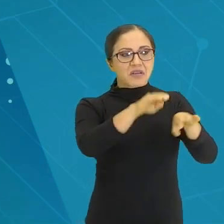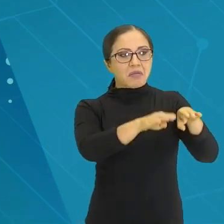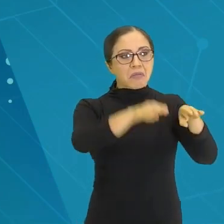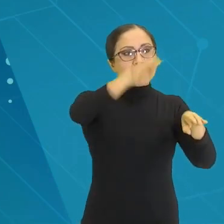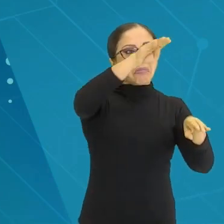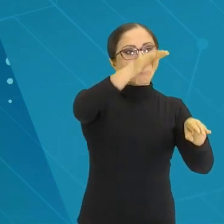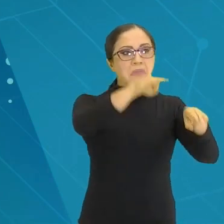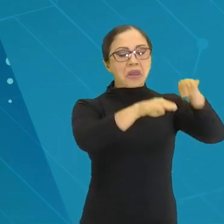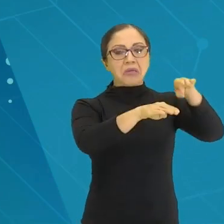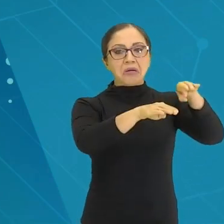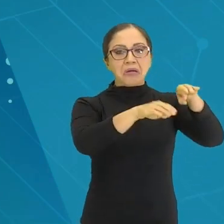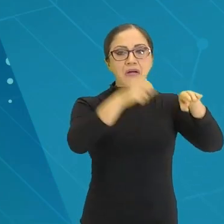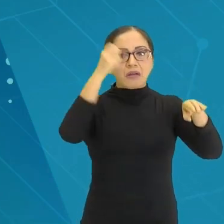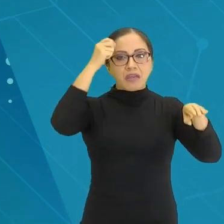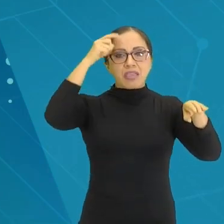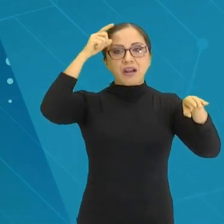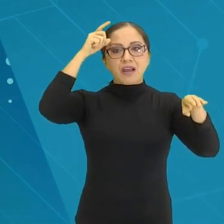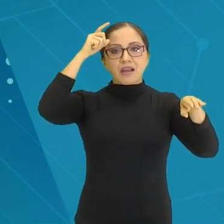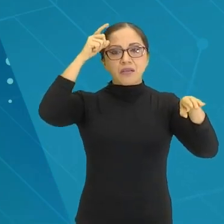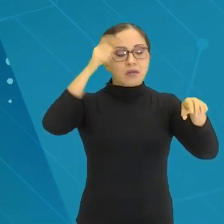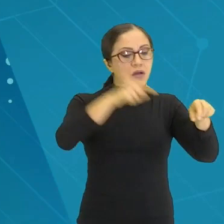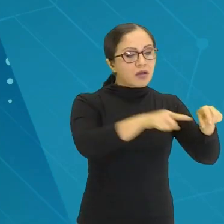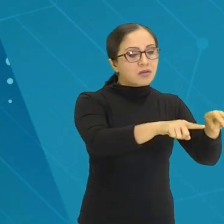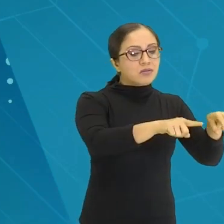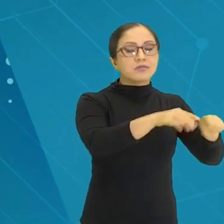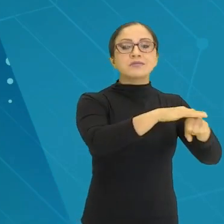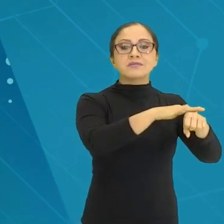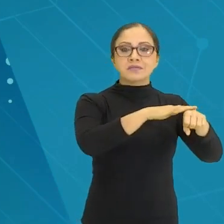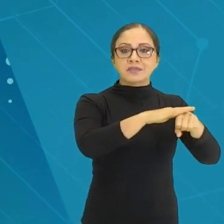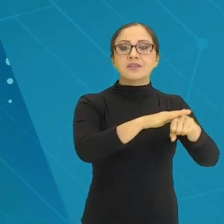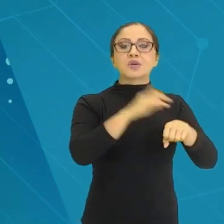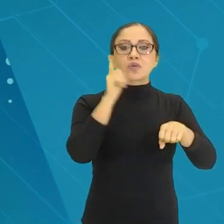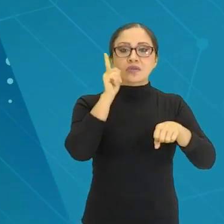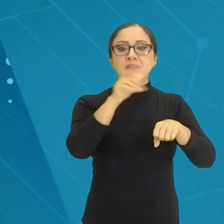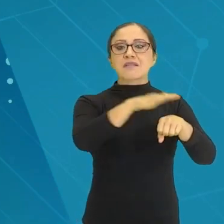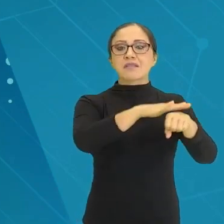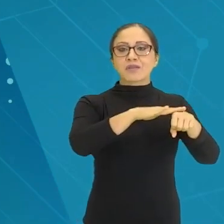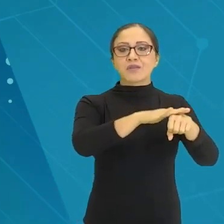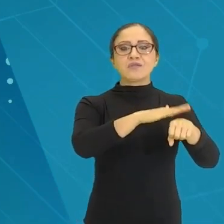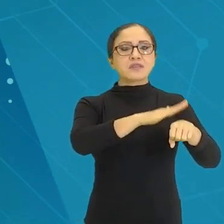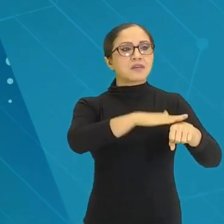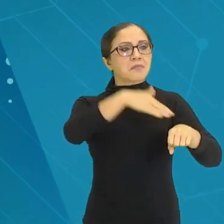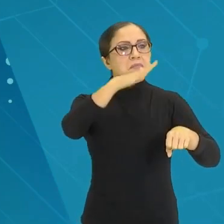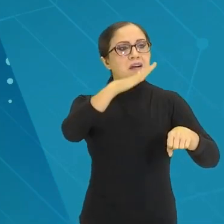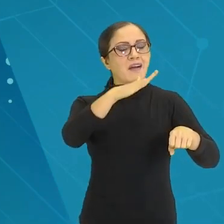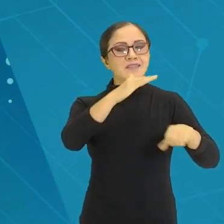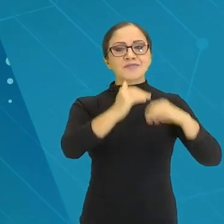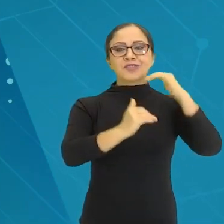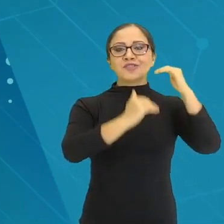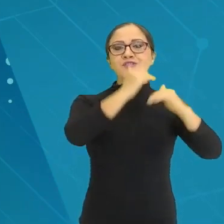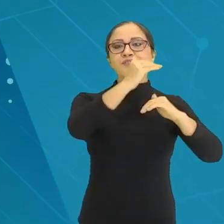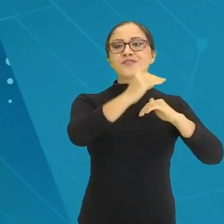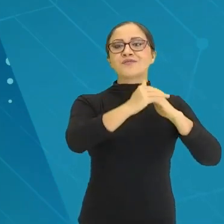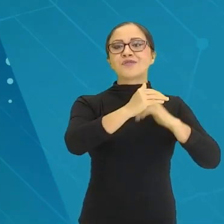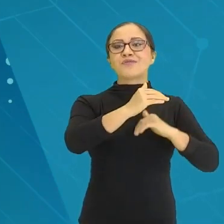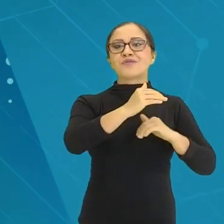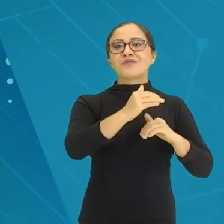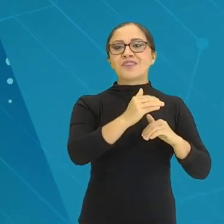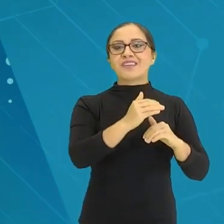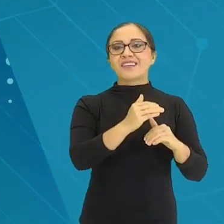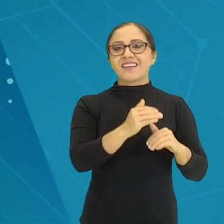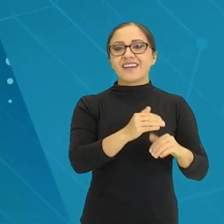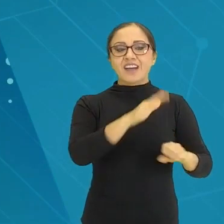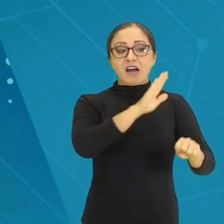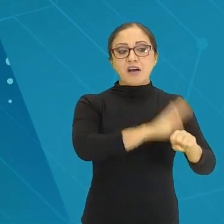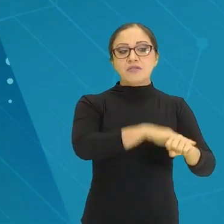intelectual. Então, eles conseguem conversar mais, isso faz com que eles possam desenvolver a autonomia. Se eles virem falar comigo,